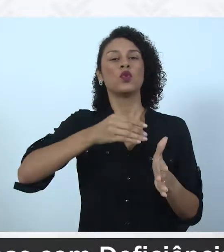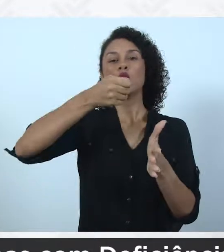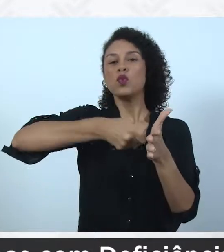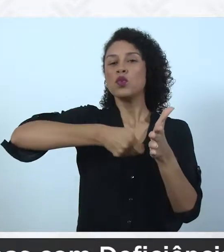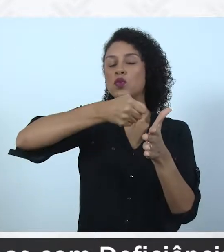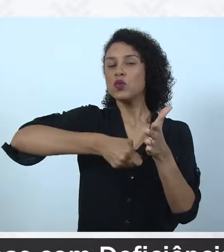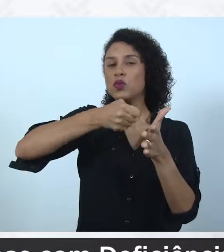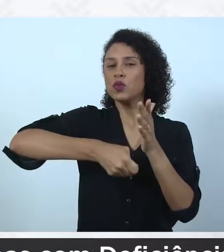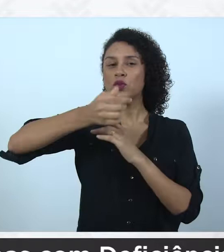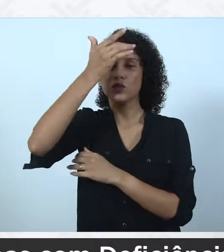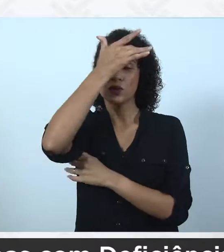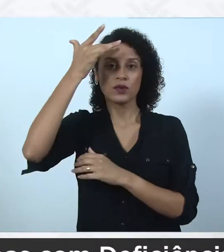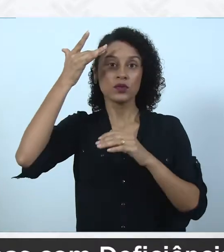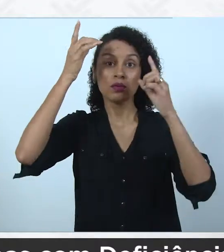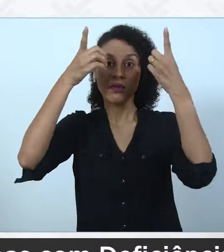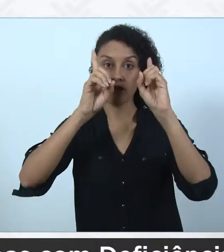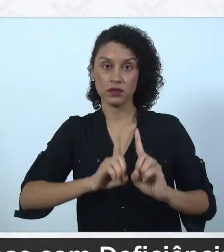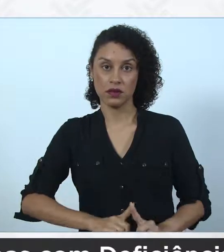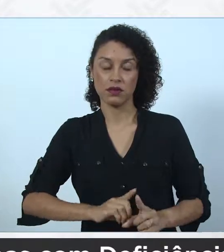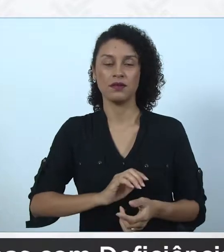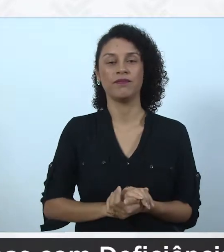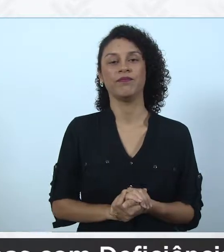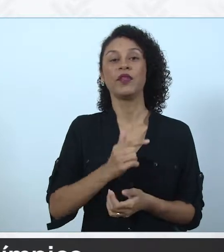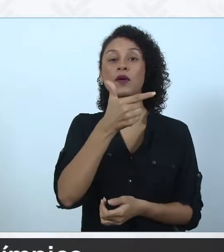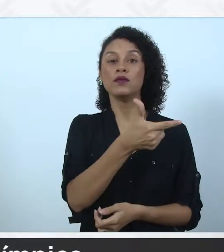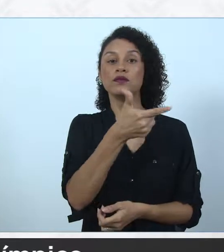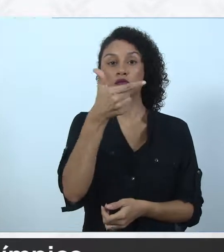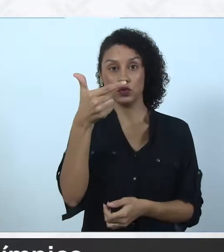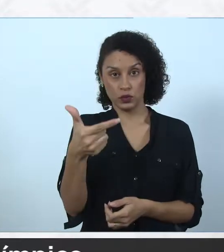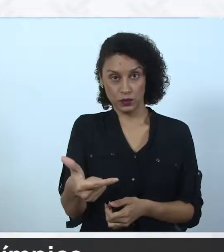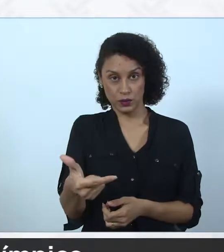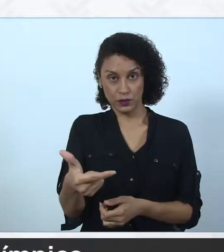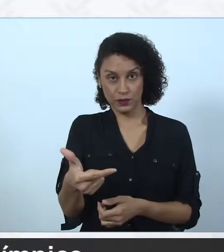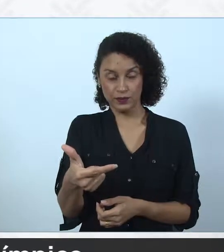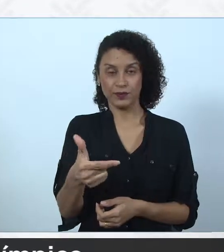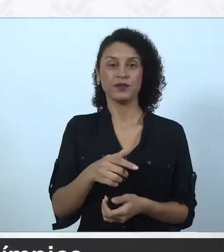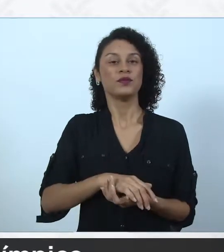Dia Nacional da Luta das Pessoas com Deficiência. 22,